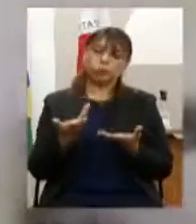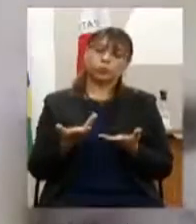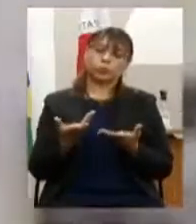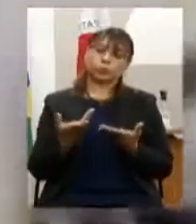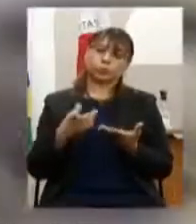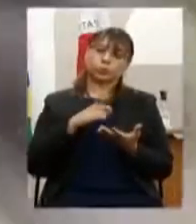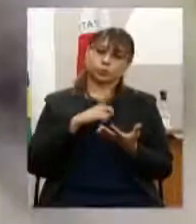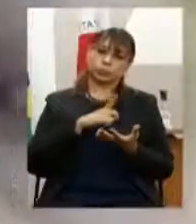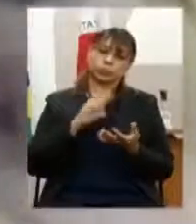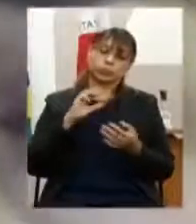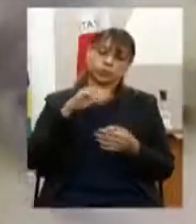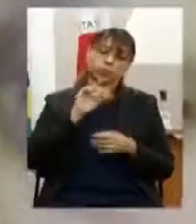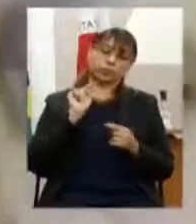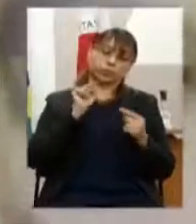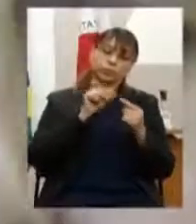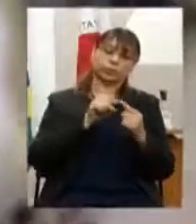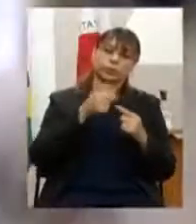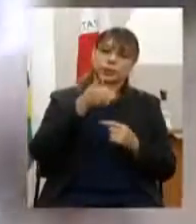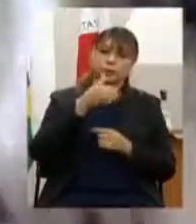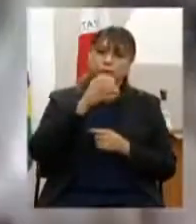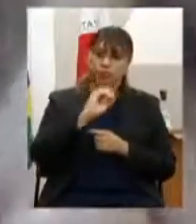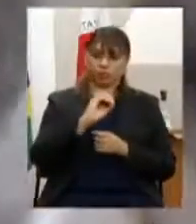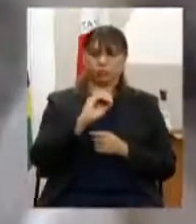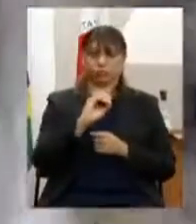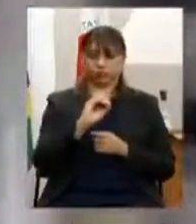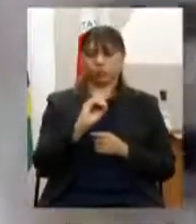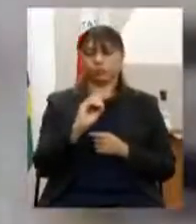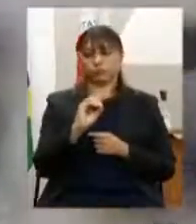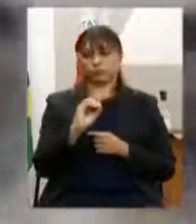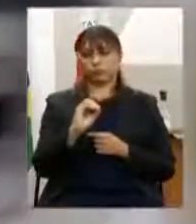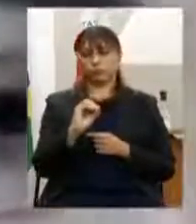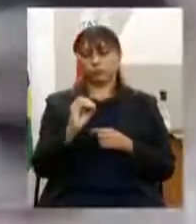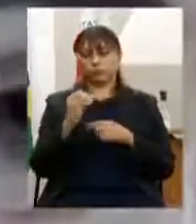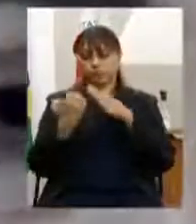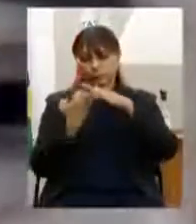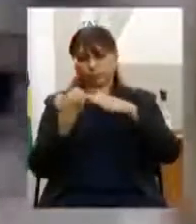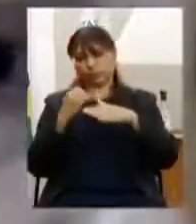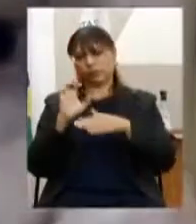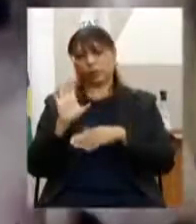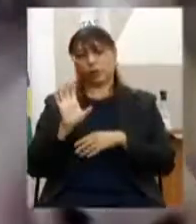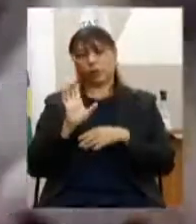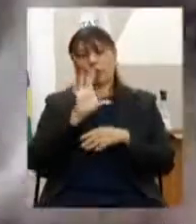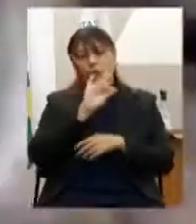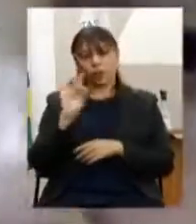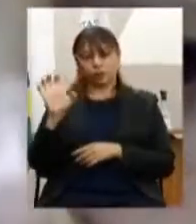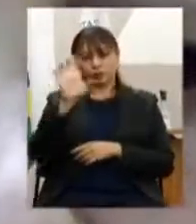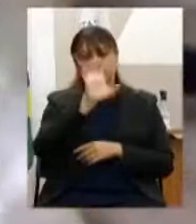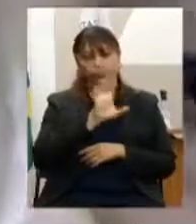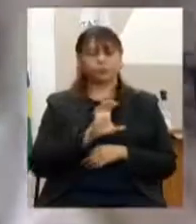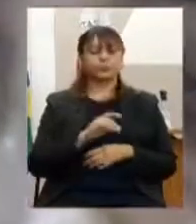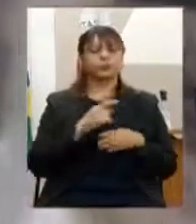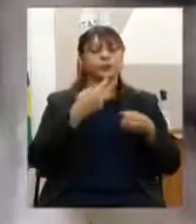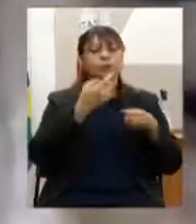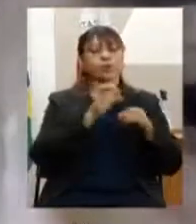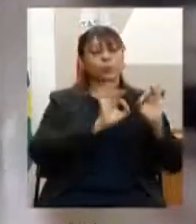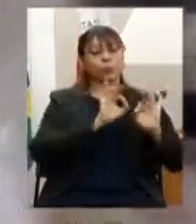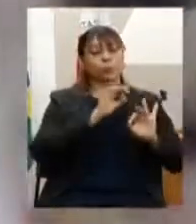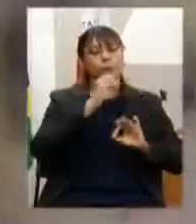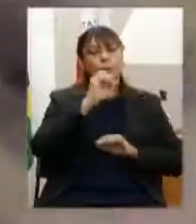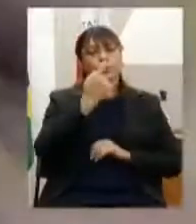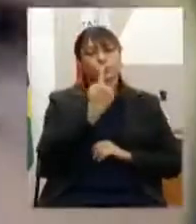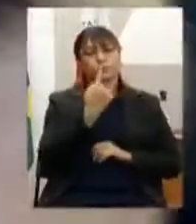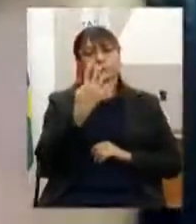e meta de 10 empreendimentos apoiados por região. No programa 147,